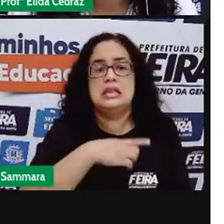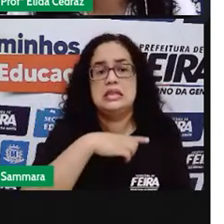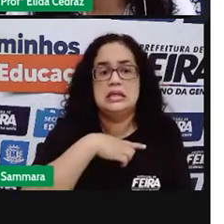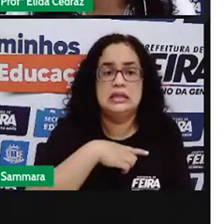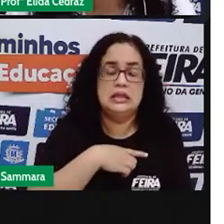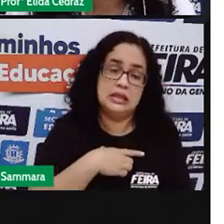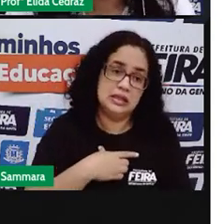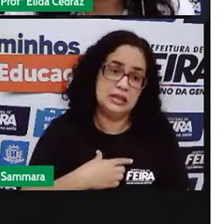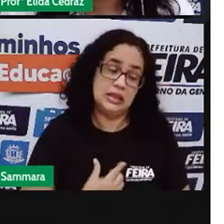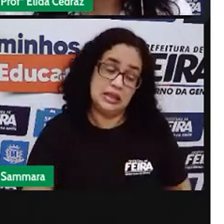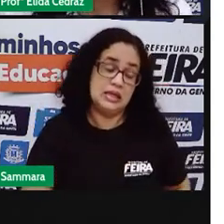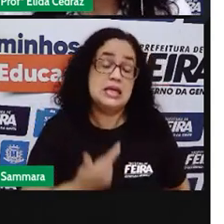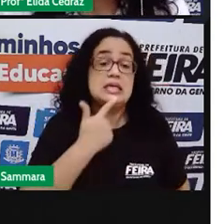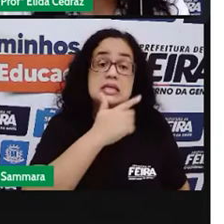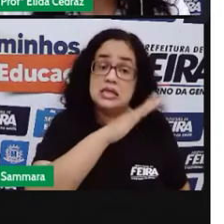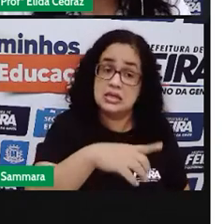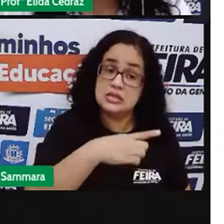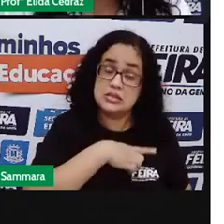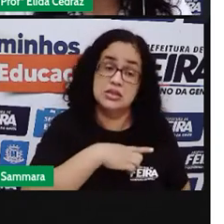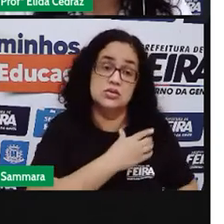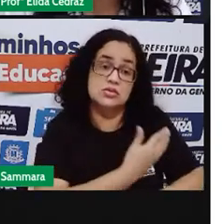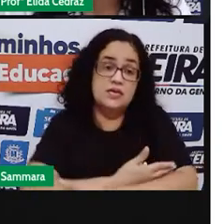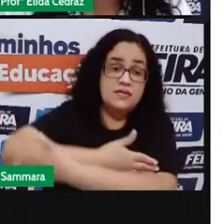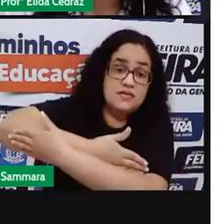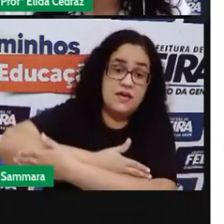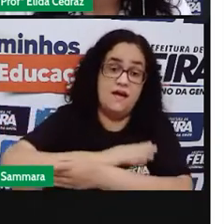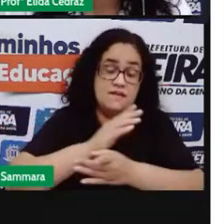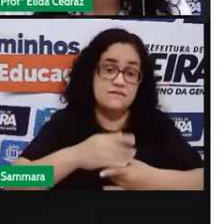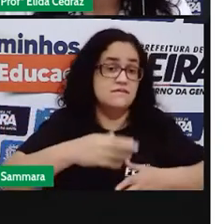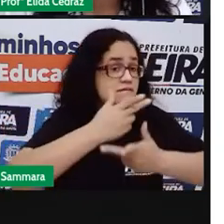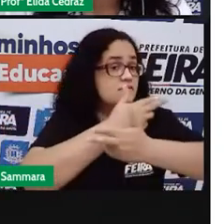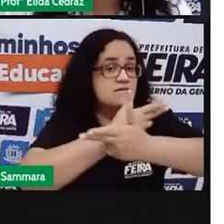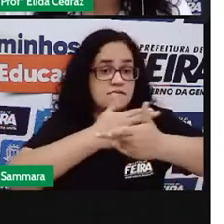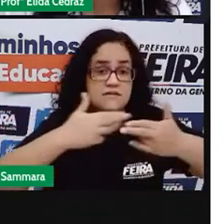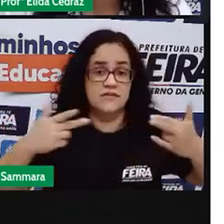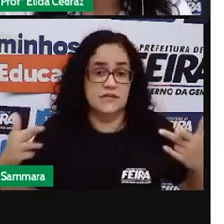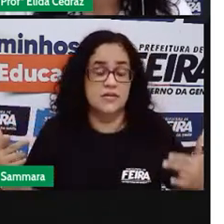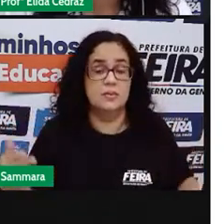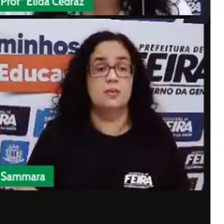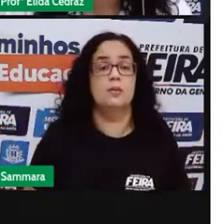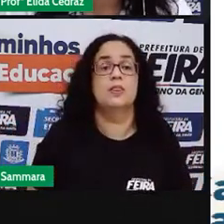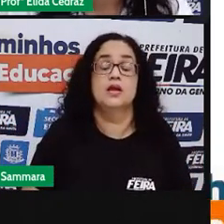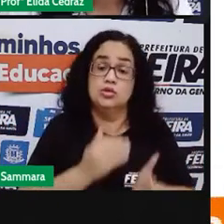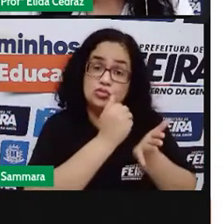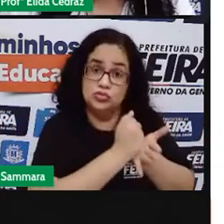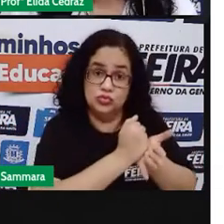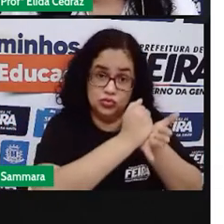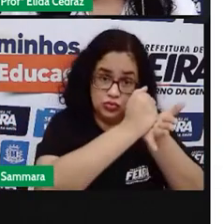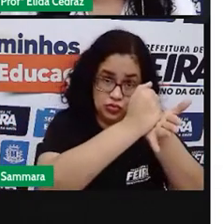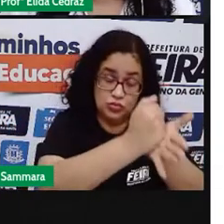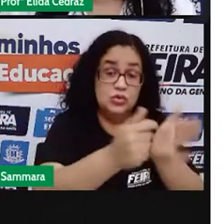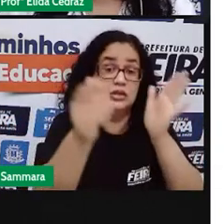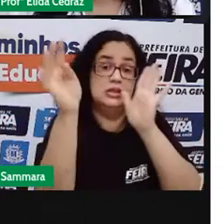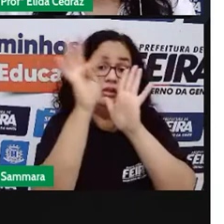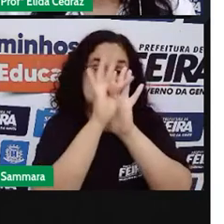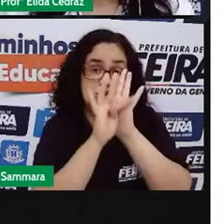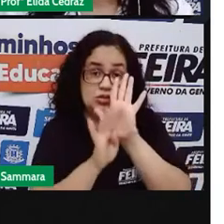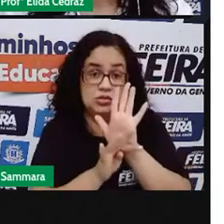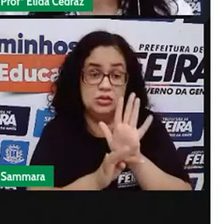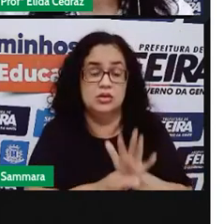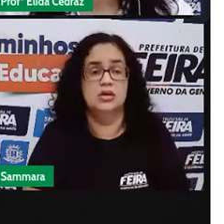um bebê que usa fralda. E nós temos vários outros tipos de suporte de peixe.